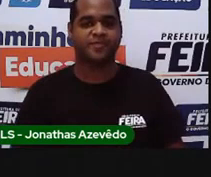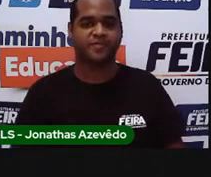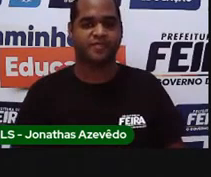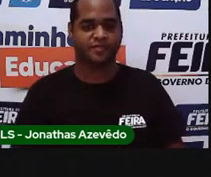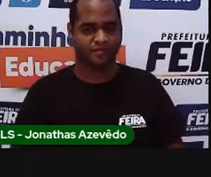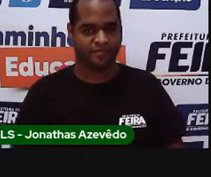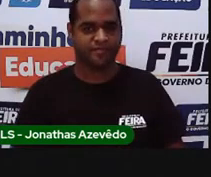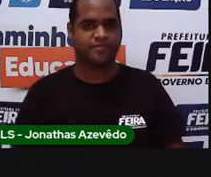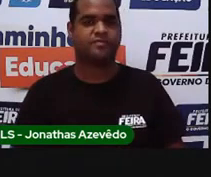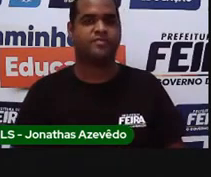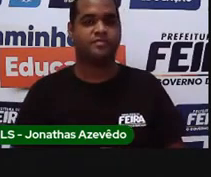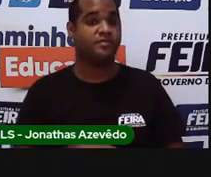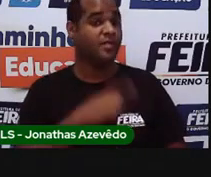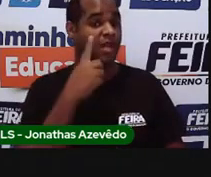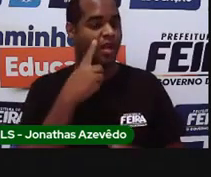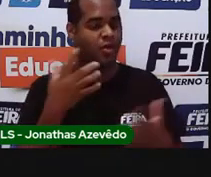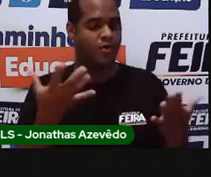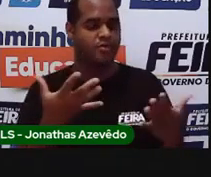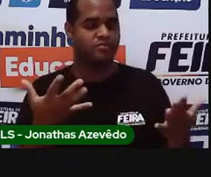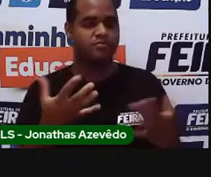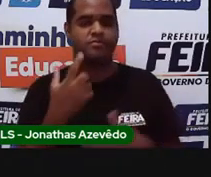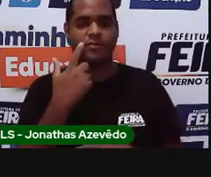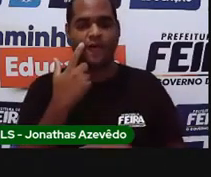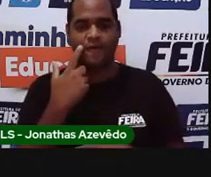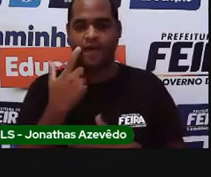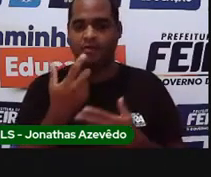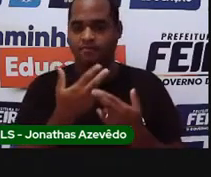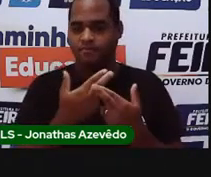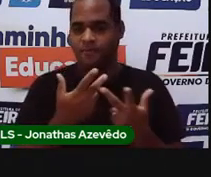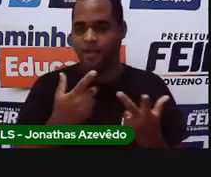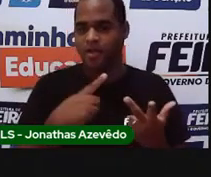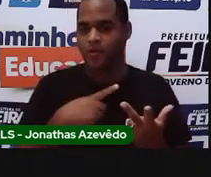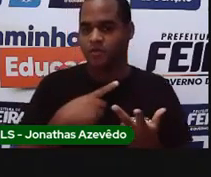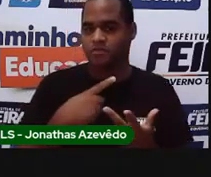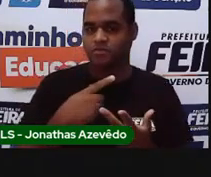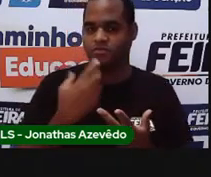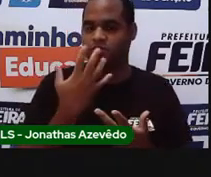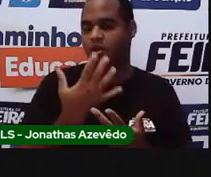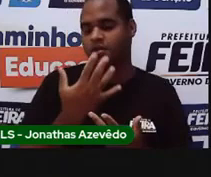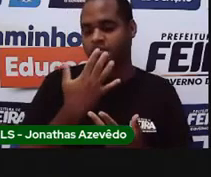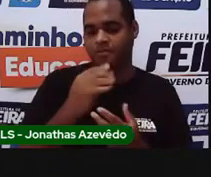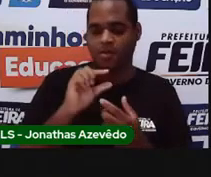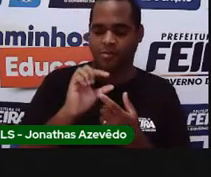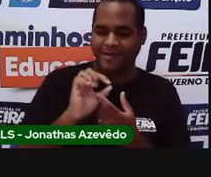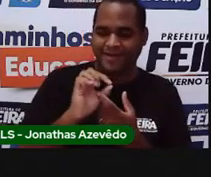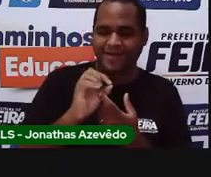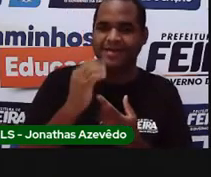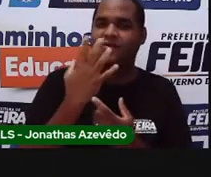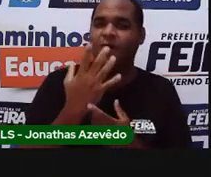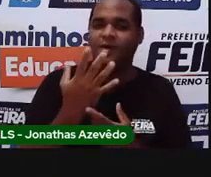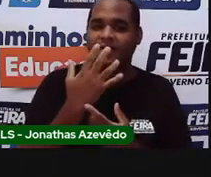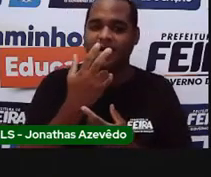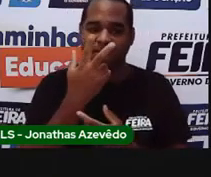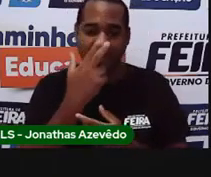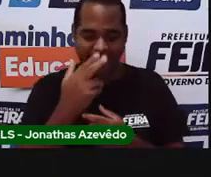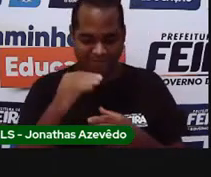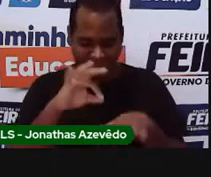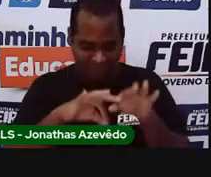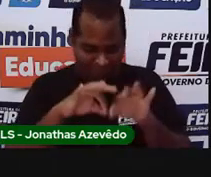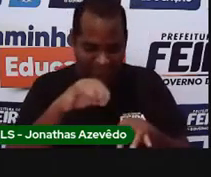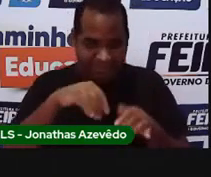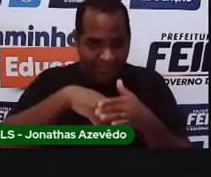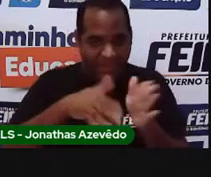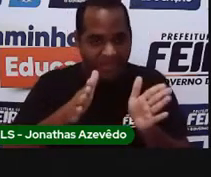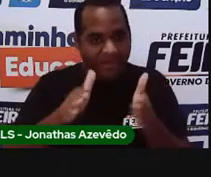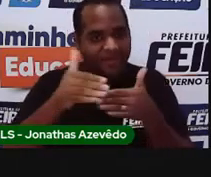É a mesma coisa agora nessa atividade. Só que a pró trouxe bolinhas coloridas. Parece as minhas miçangas aqui da caixa.